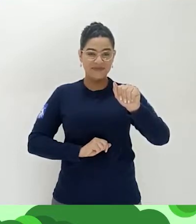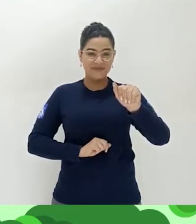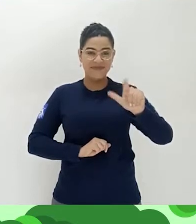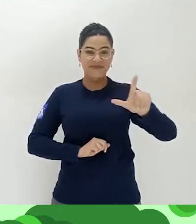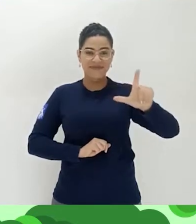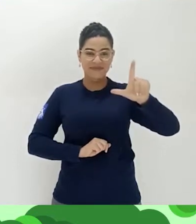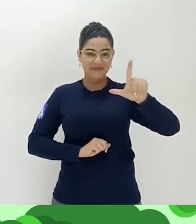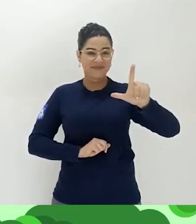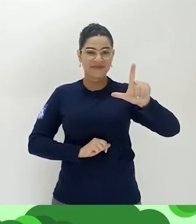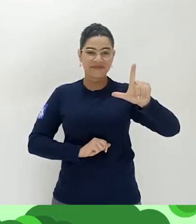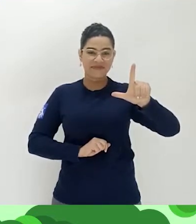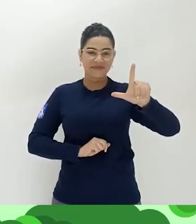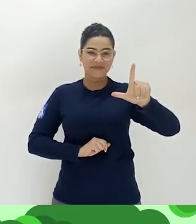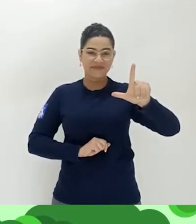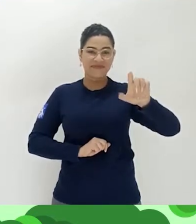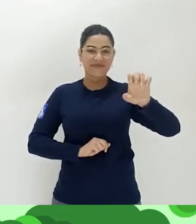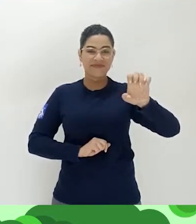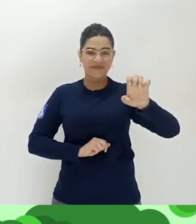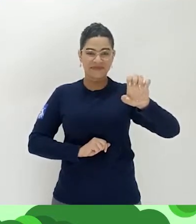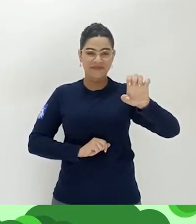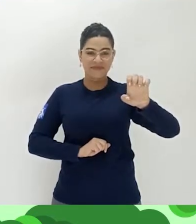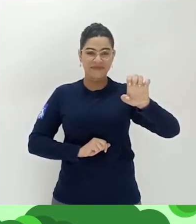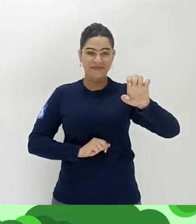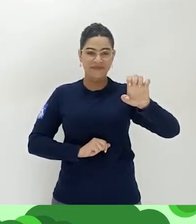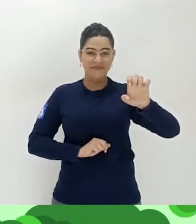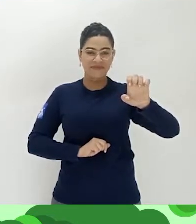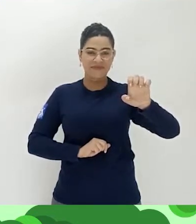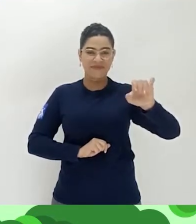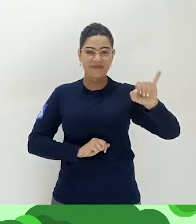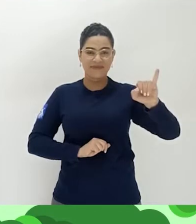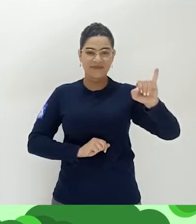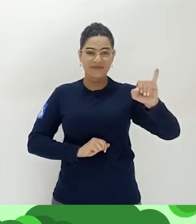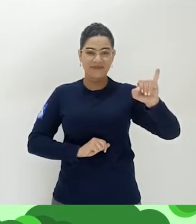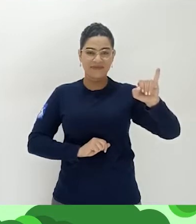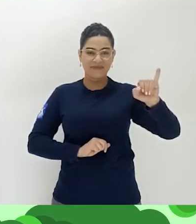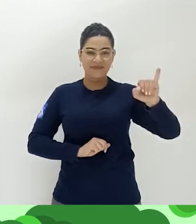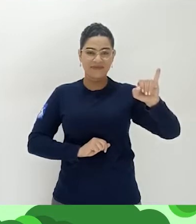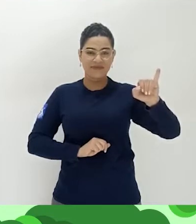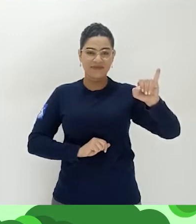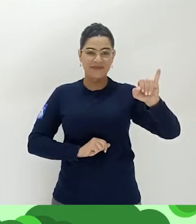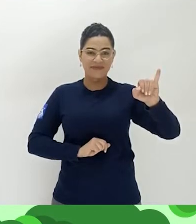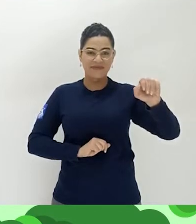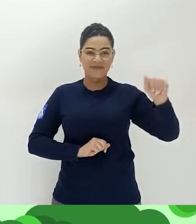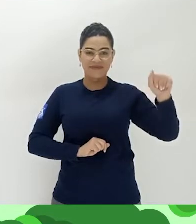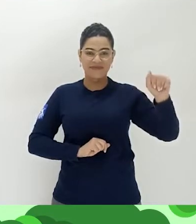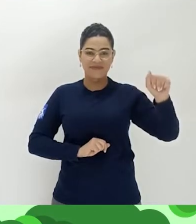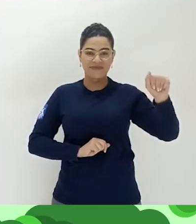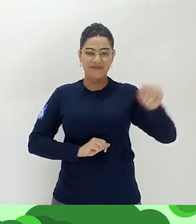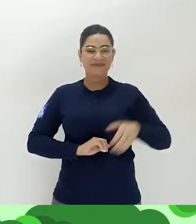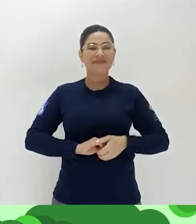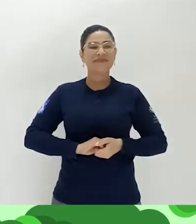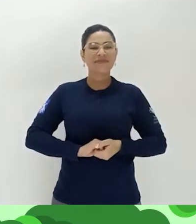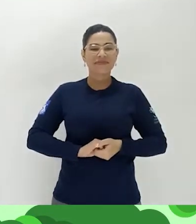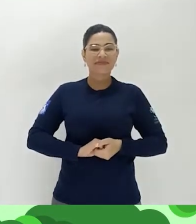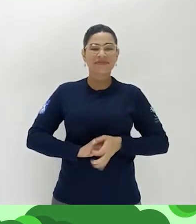L E I A